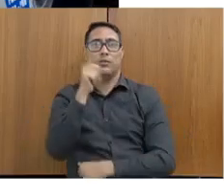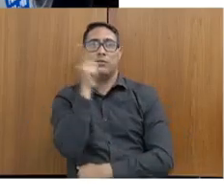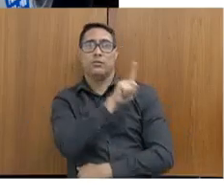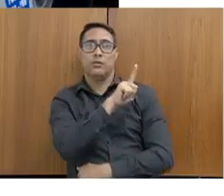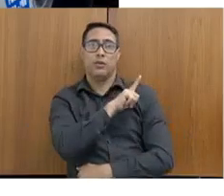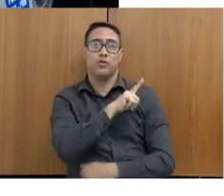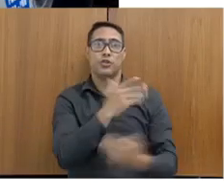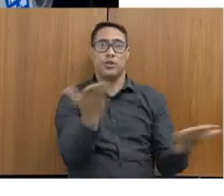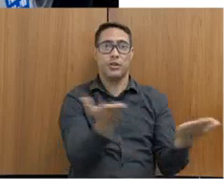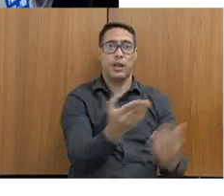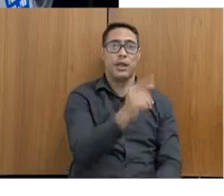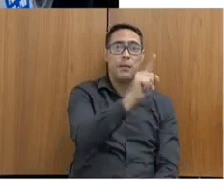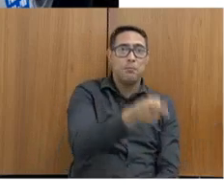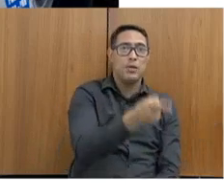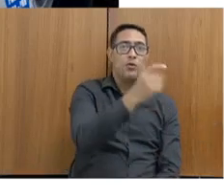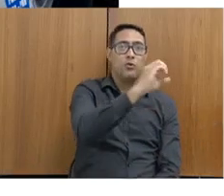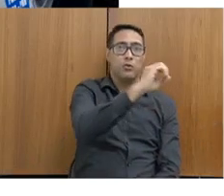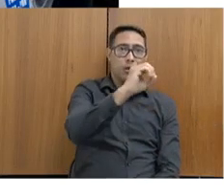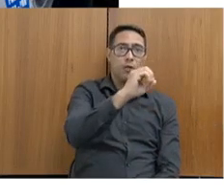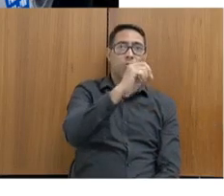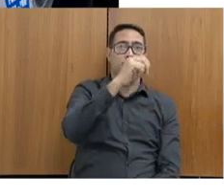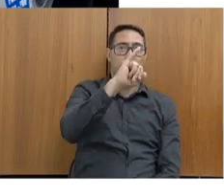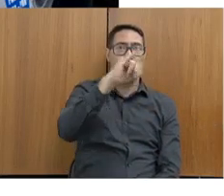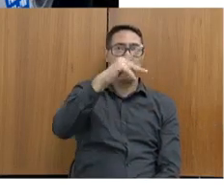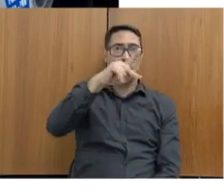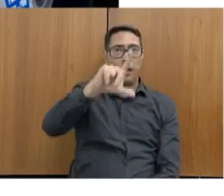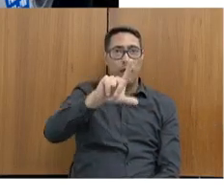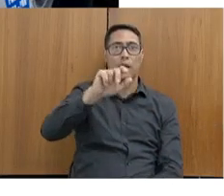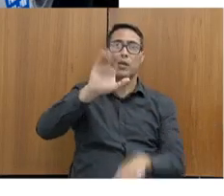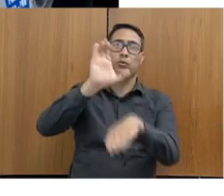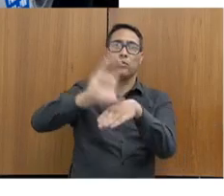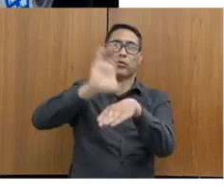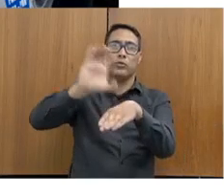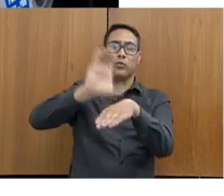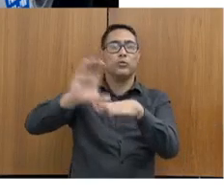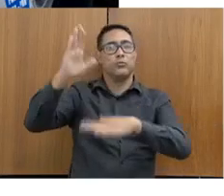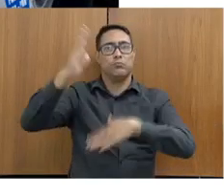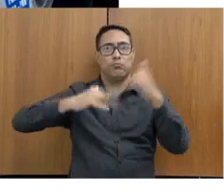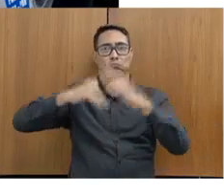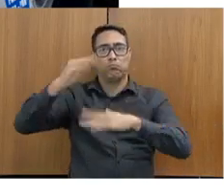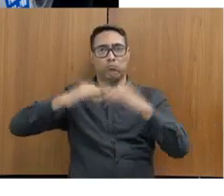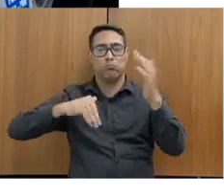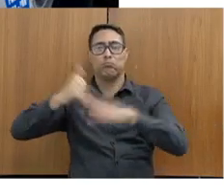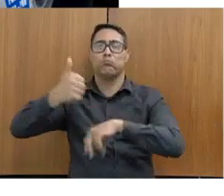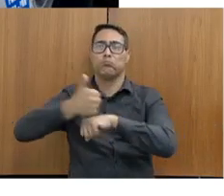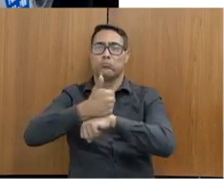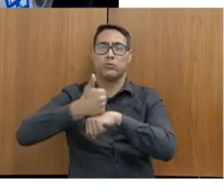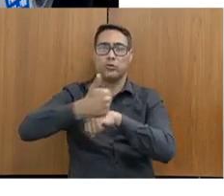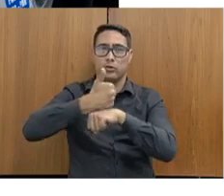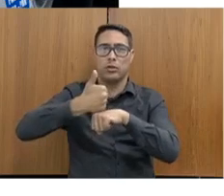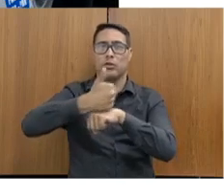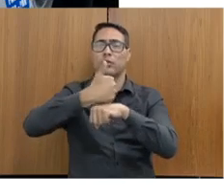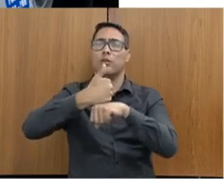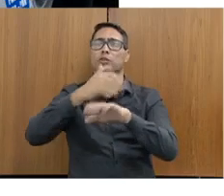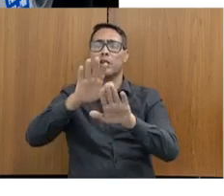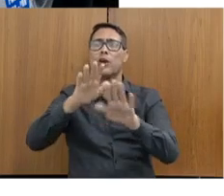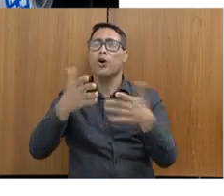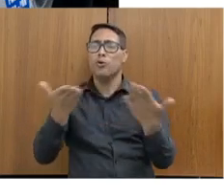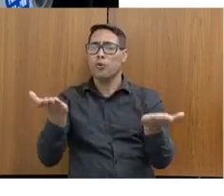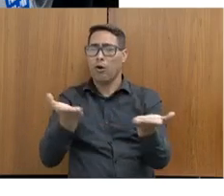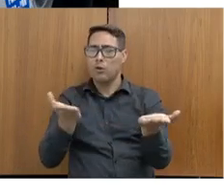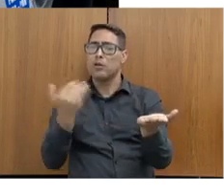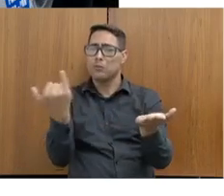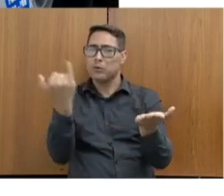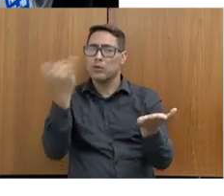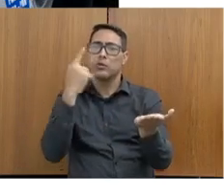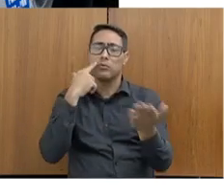IPLs em cursos profissionalizantes, esse é um detalhe importante para nós na secretaria, por quê? Porque o sistema prisional sempre foi tratado de forma muito amadora. Olha,